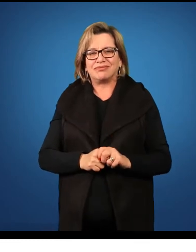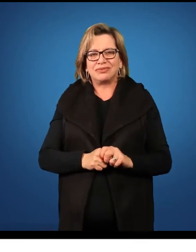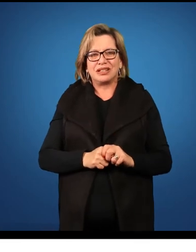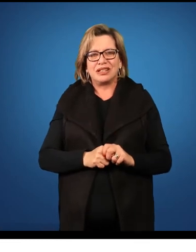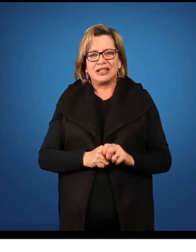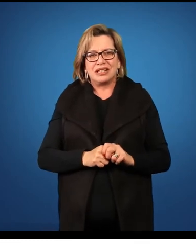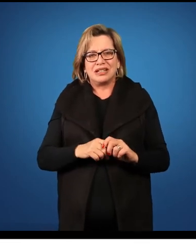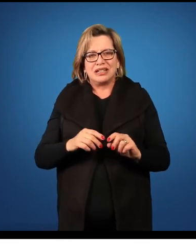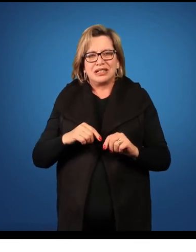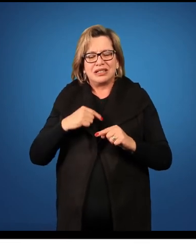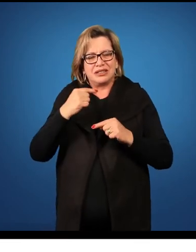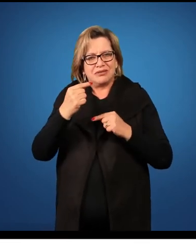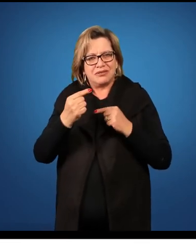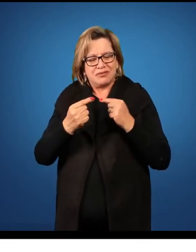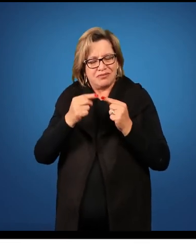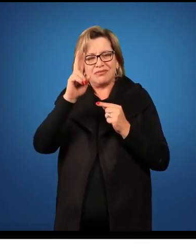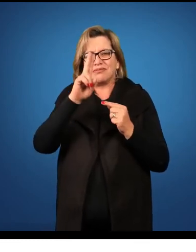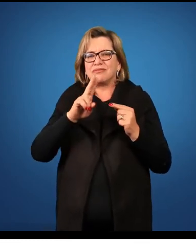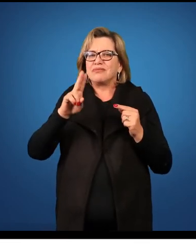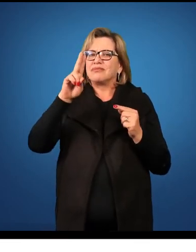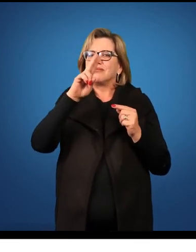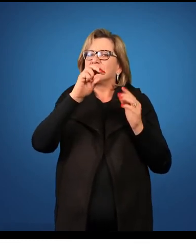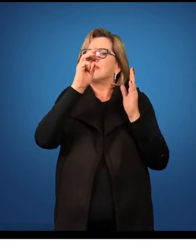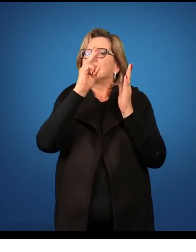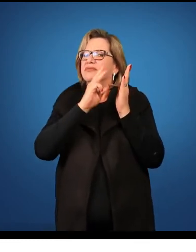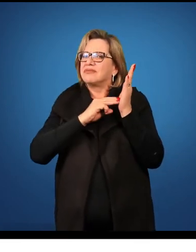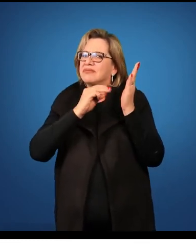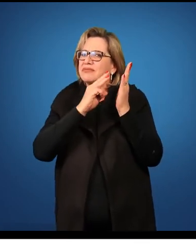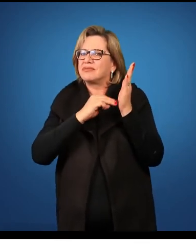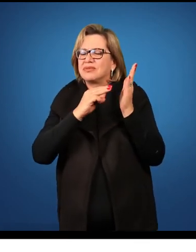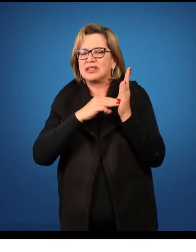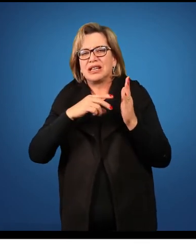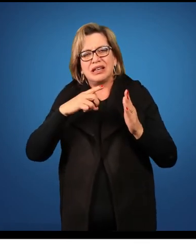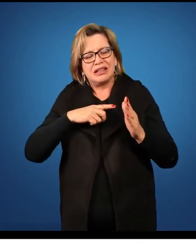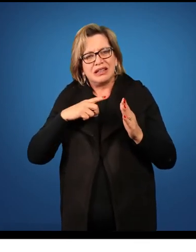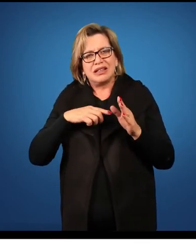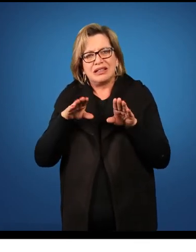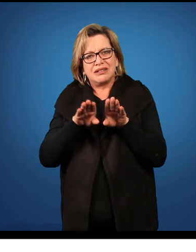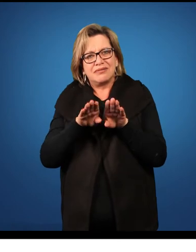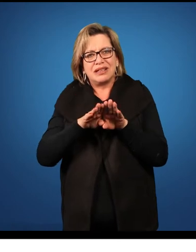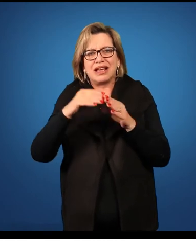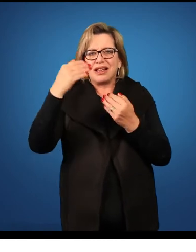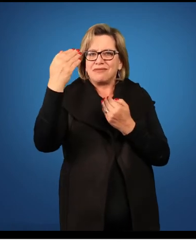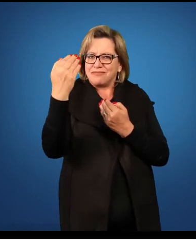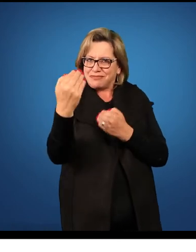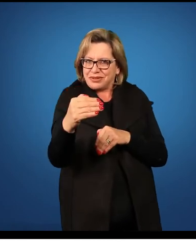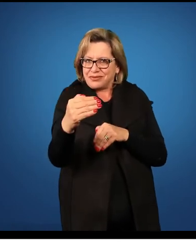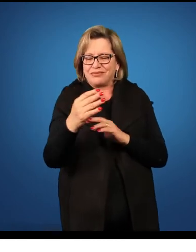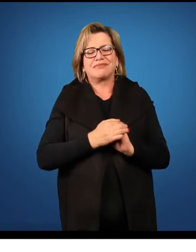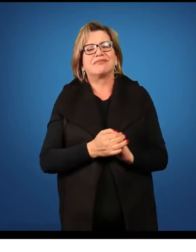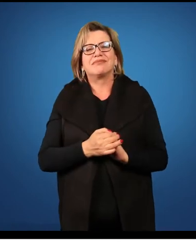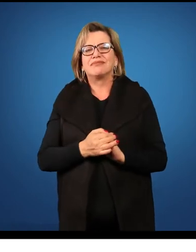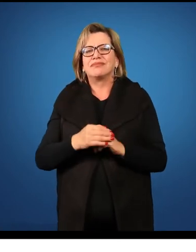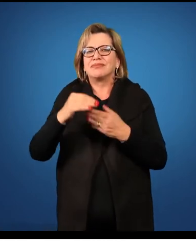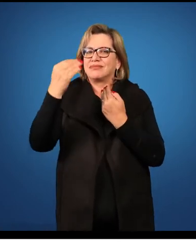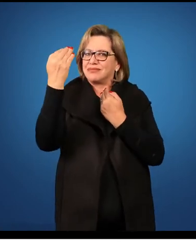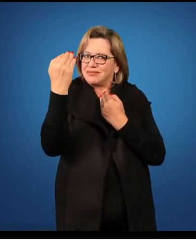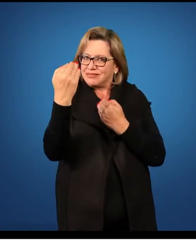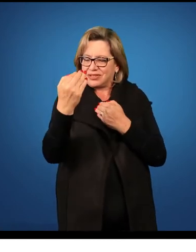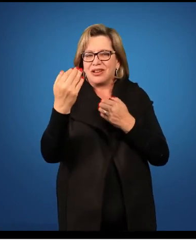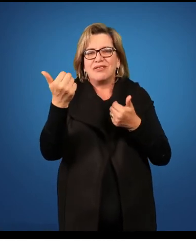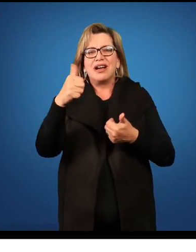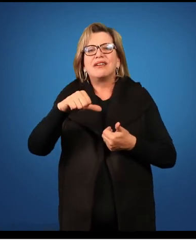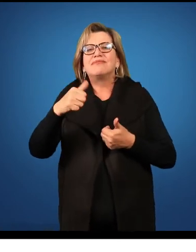A partir disso tudo, dessas metodologias, nós temos, por fim, a avaliação. Então, a avaliação é um processo